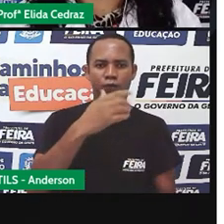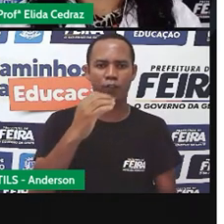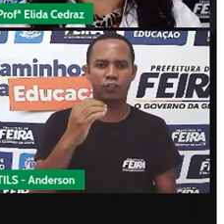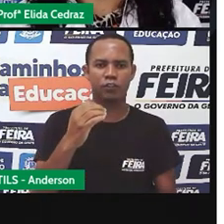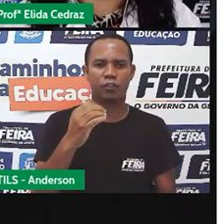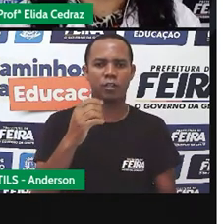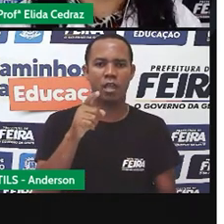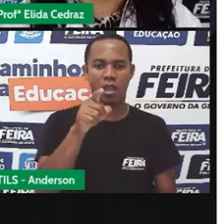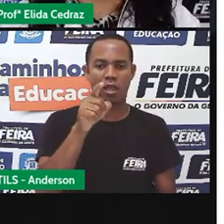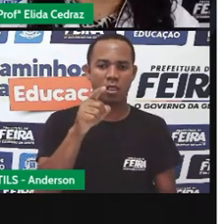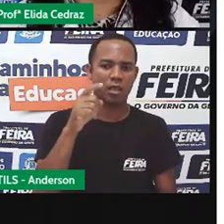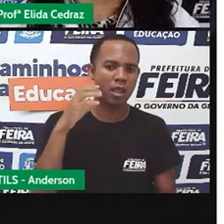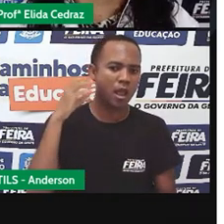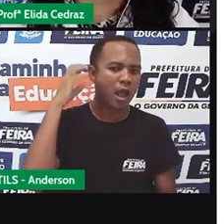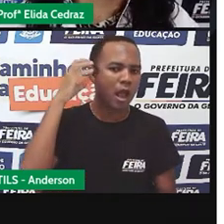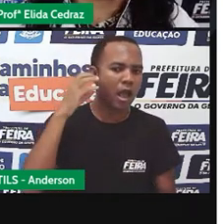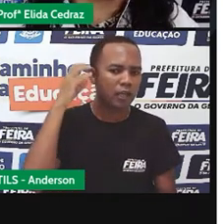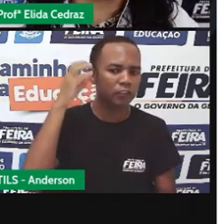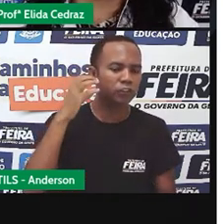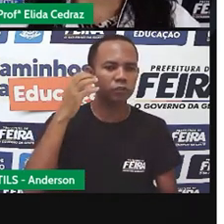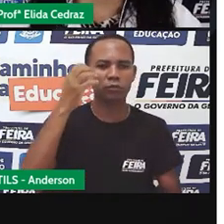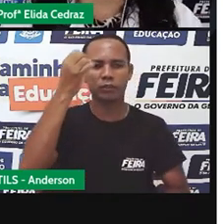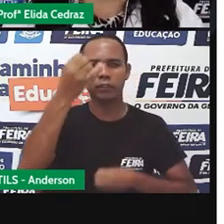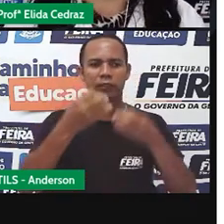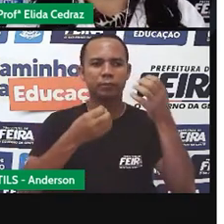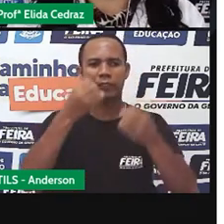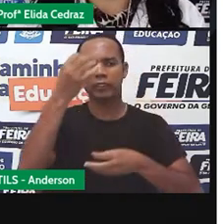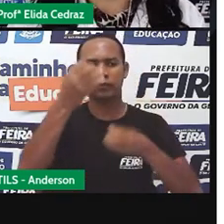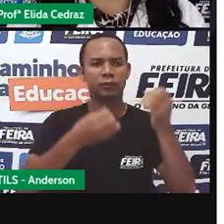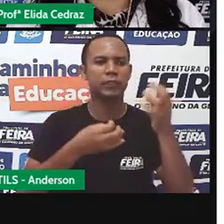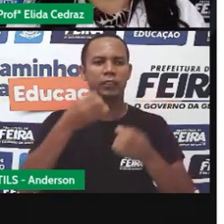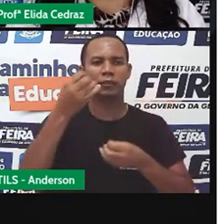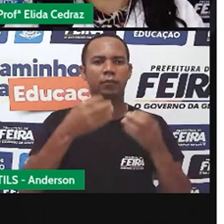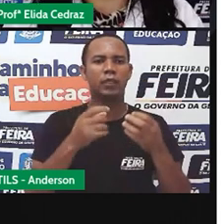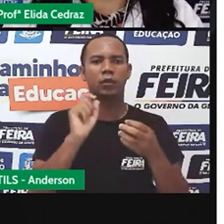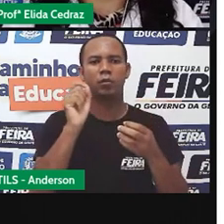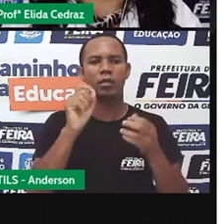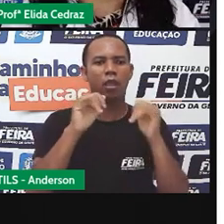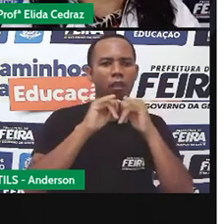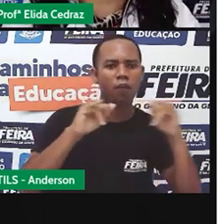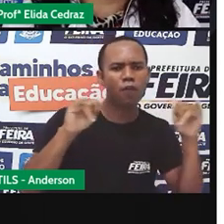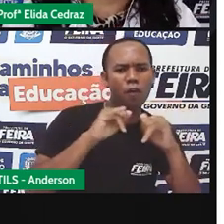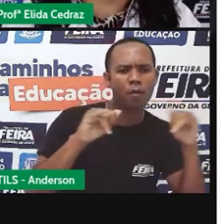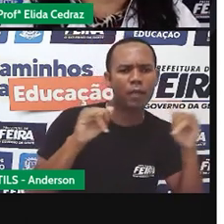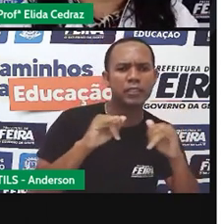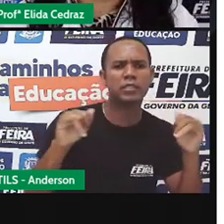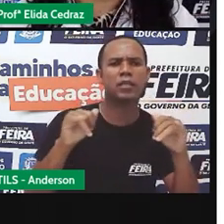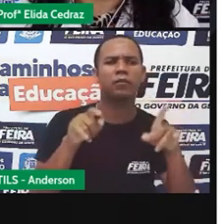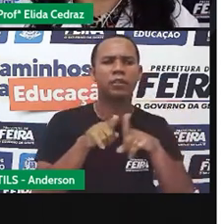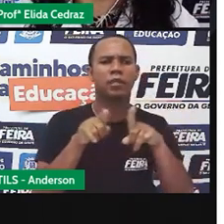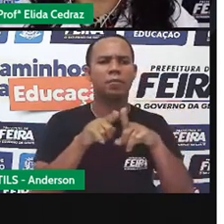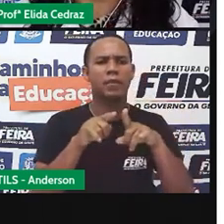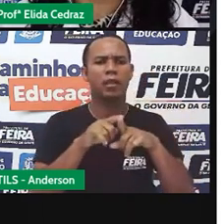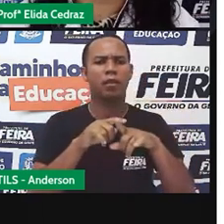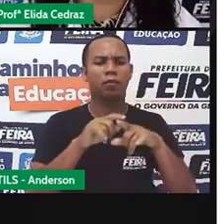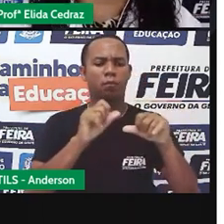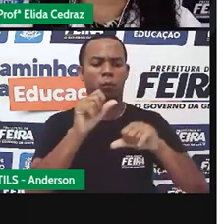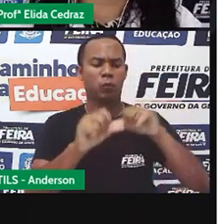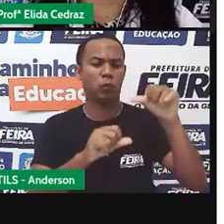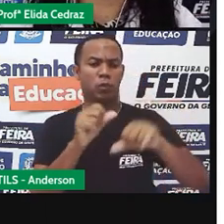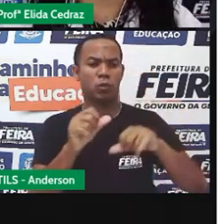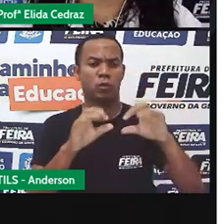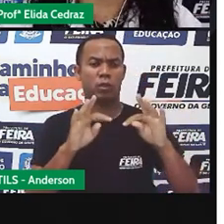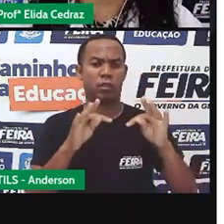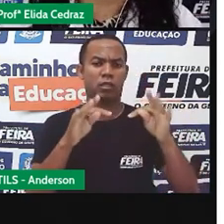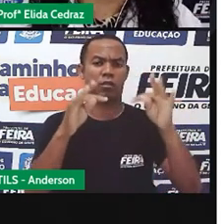a noticiar, obrigando os jornais a renovarem os formatos e os conteúdos. Depois, veio a